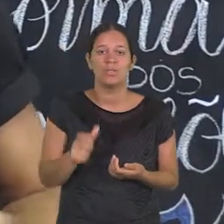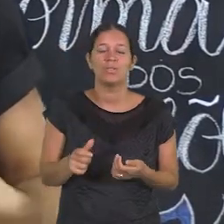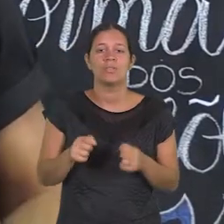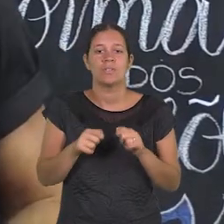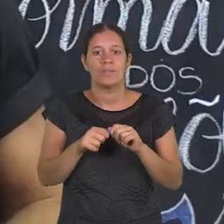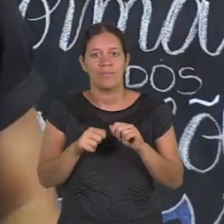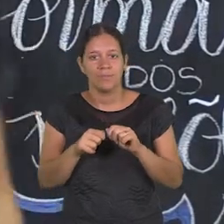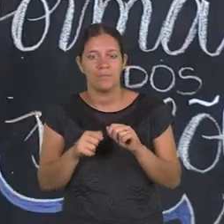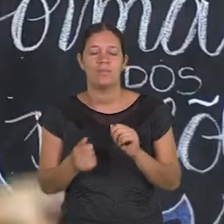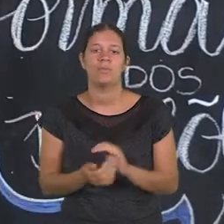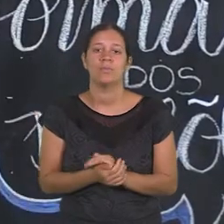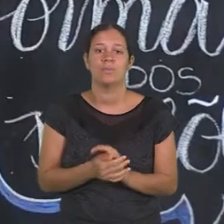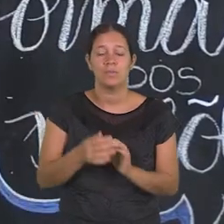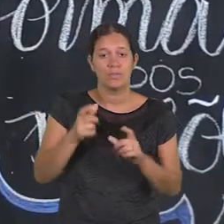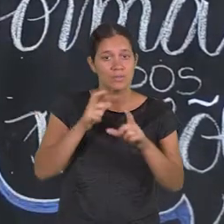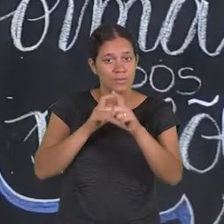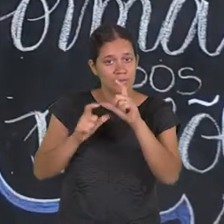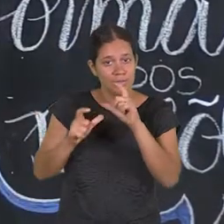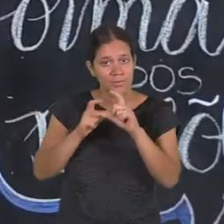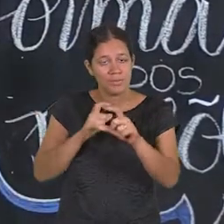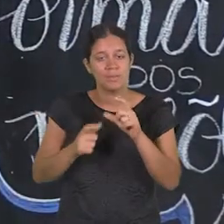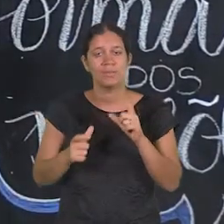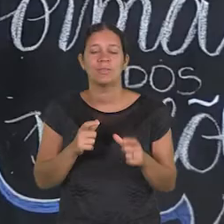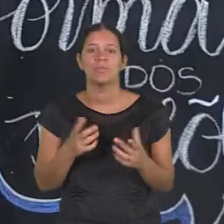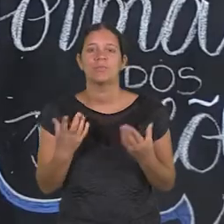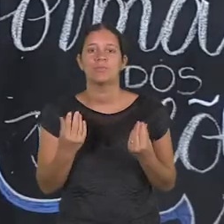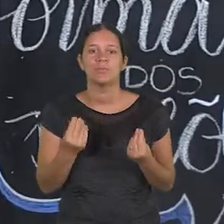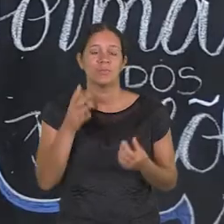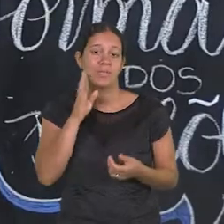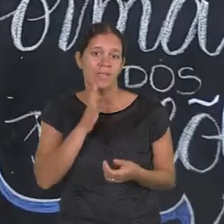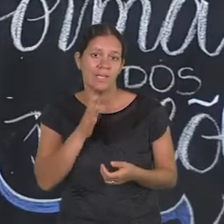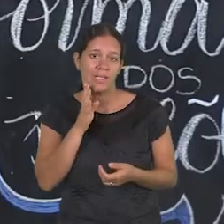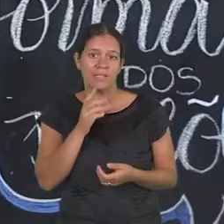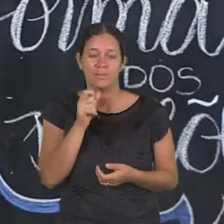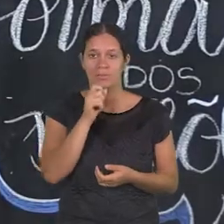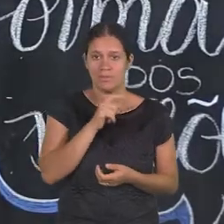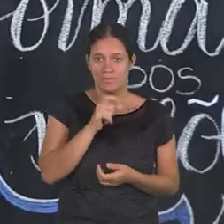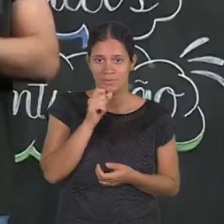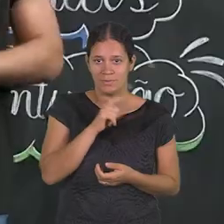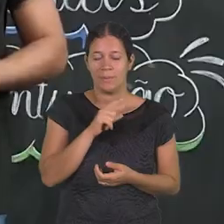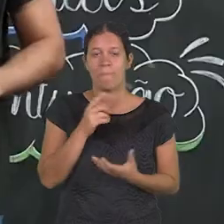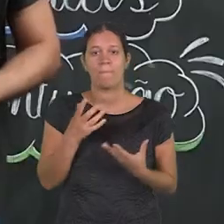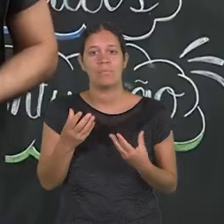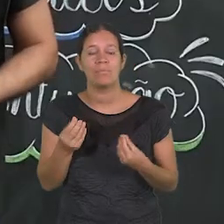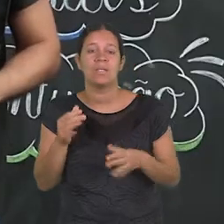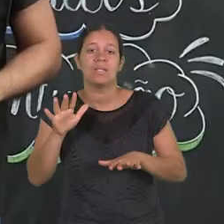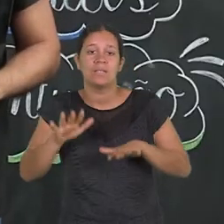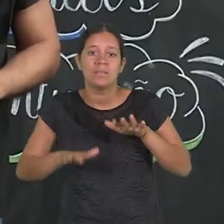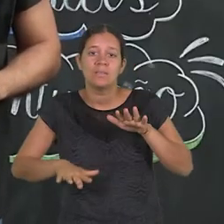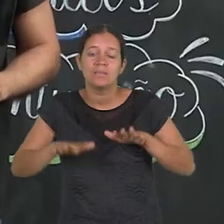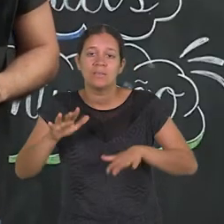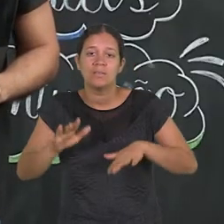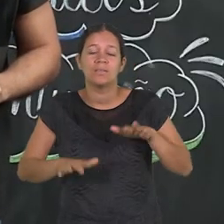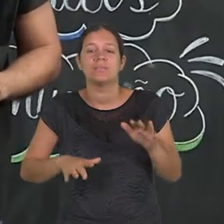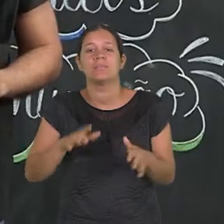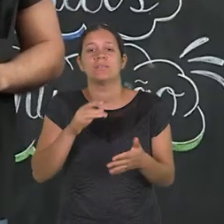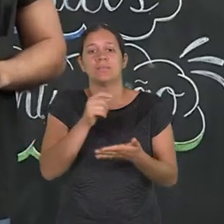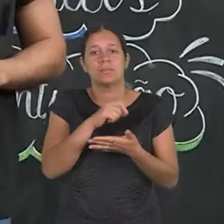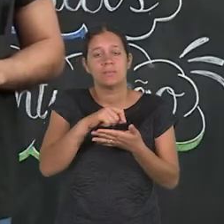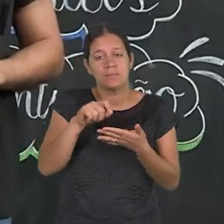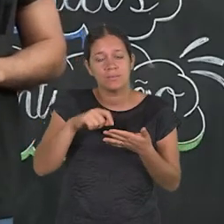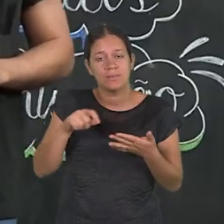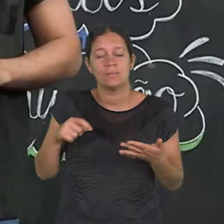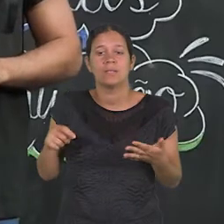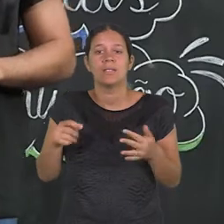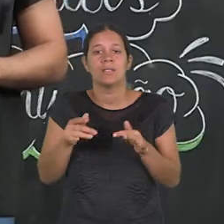E que mensagem é essa? As histórias em quadrinhos estão em um trânsito muito legal entre humor e crítica. Muitas vezes, a mensagem que está ali escrita,